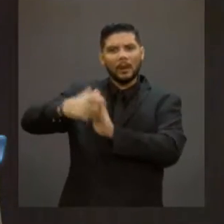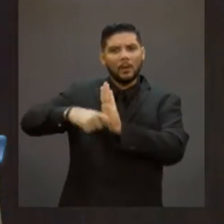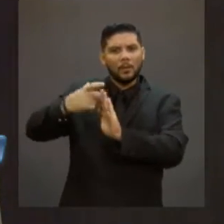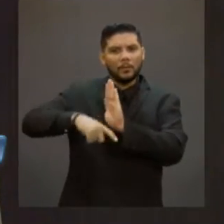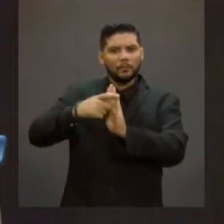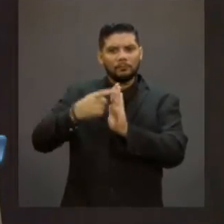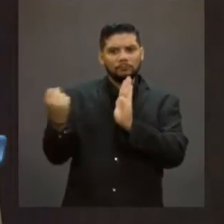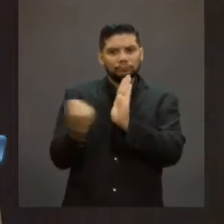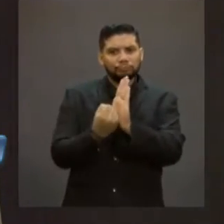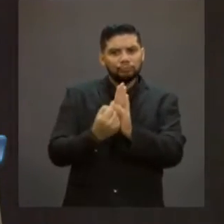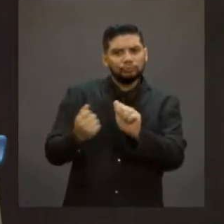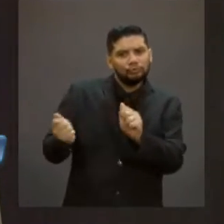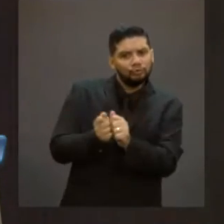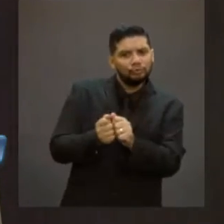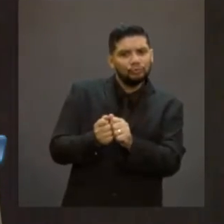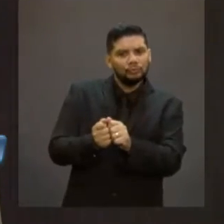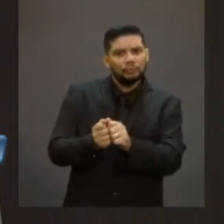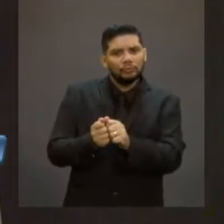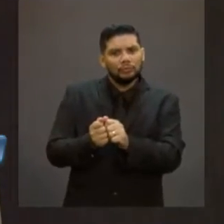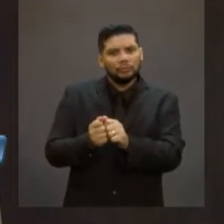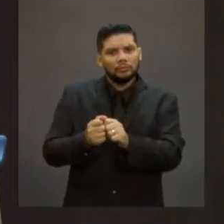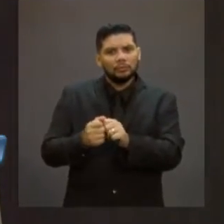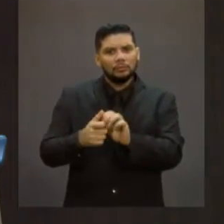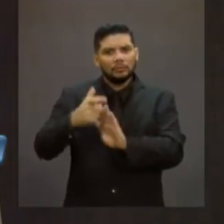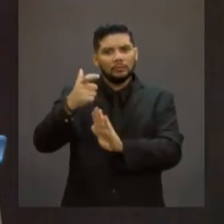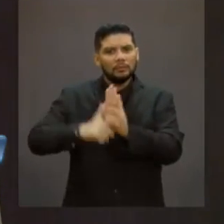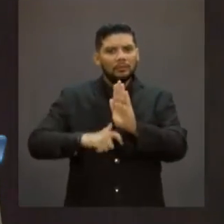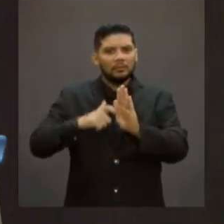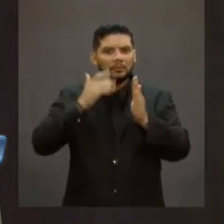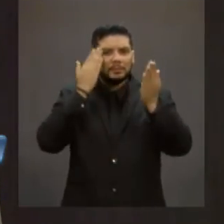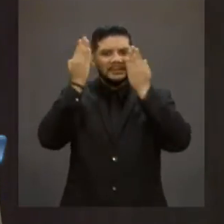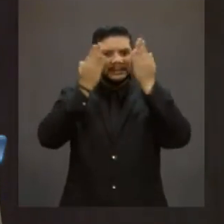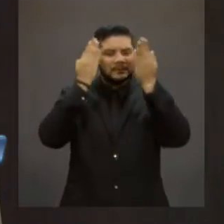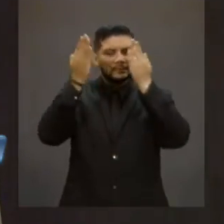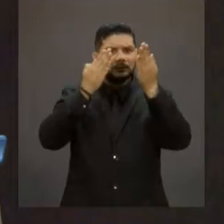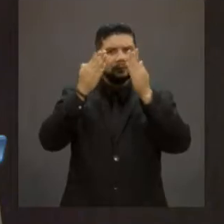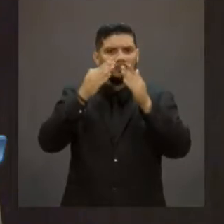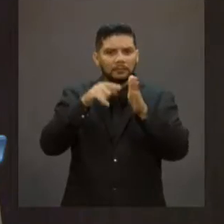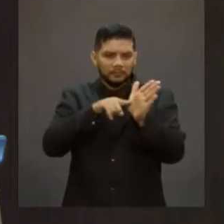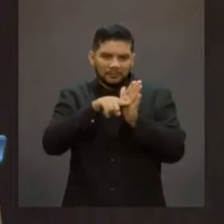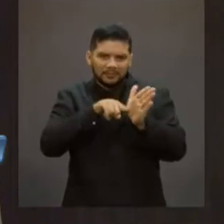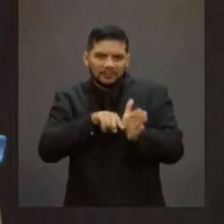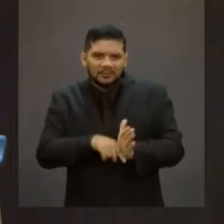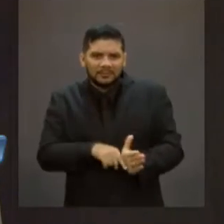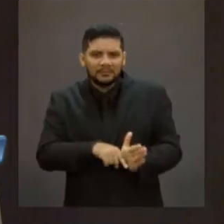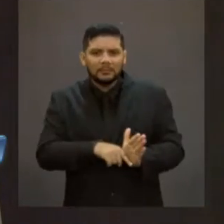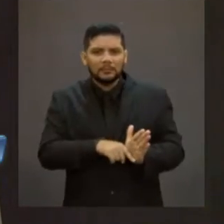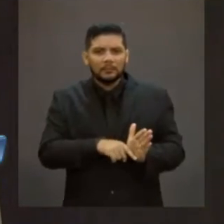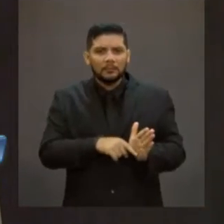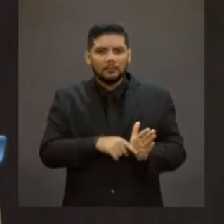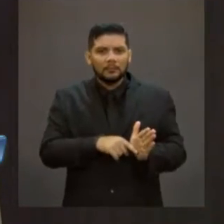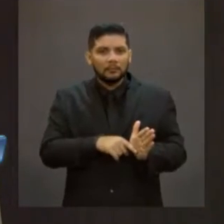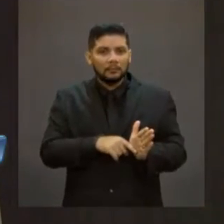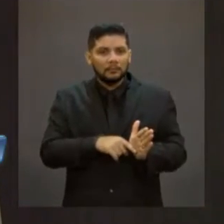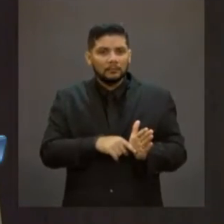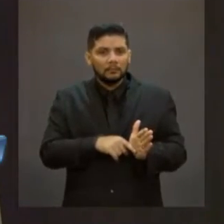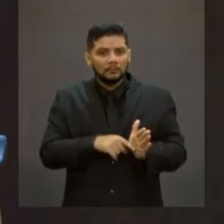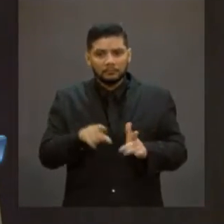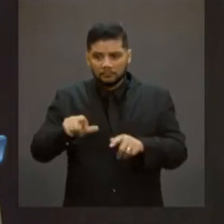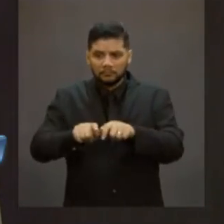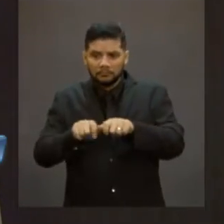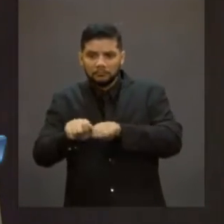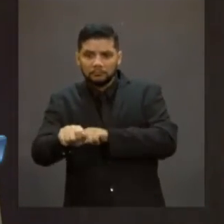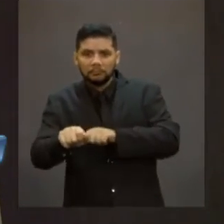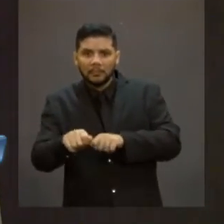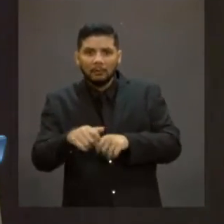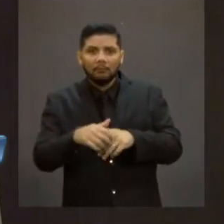necessário o laudo psicossocial, a perícia psicossocial em que é necessária, portanto, a assistente social